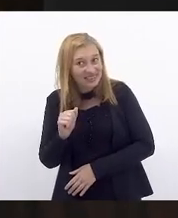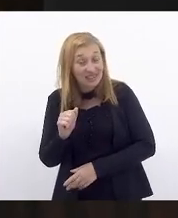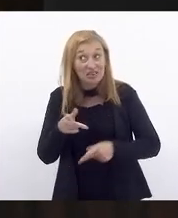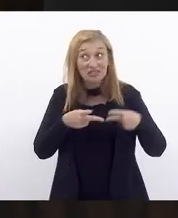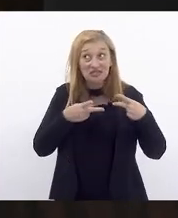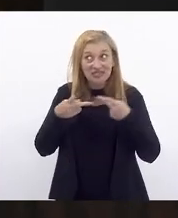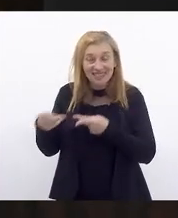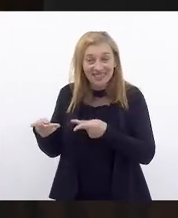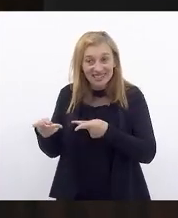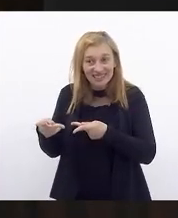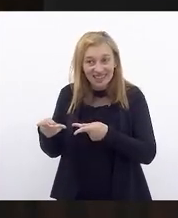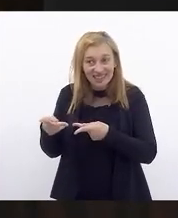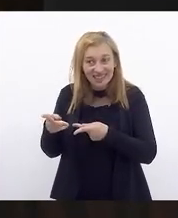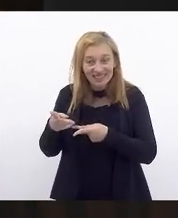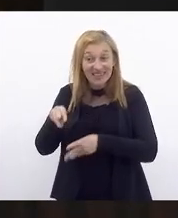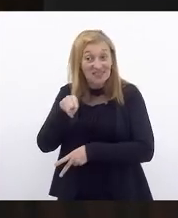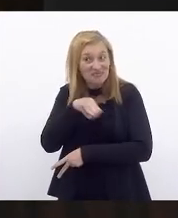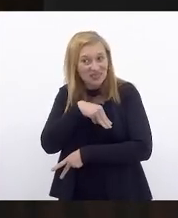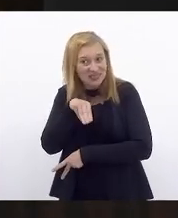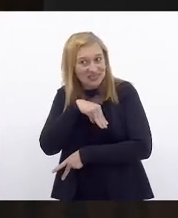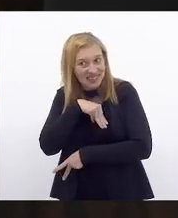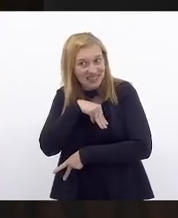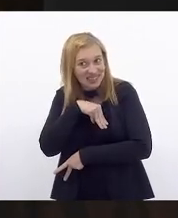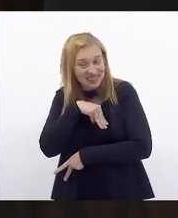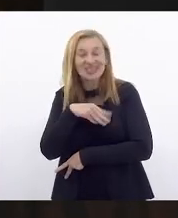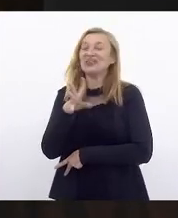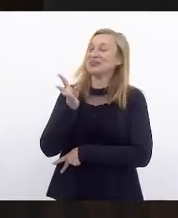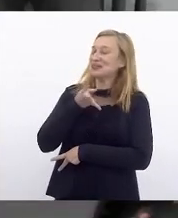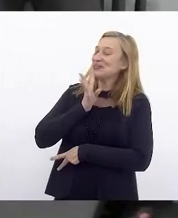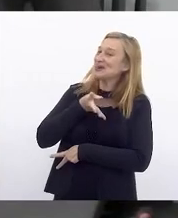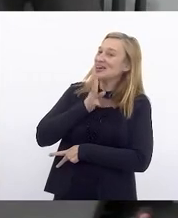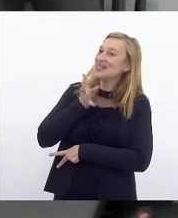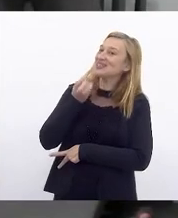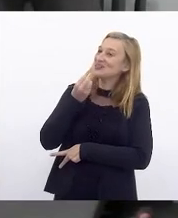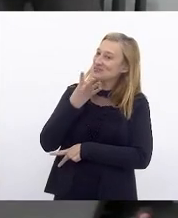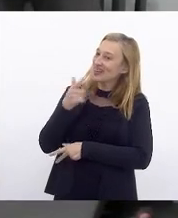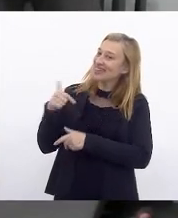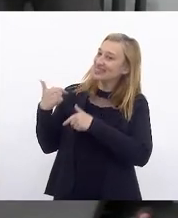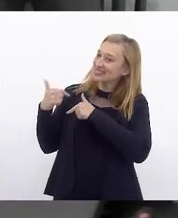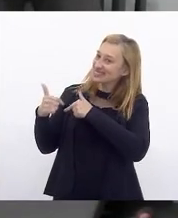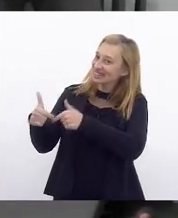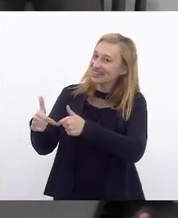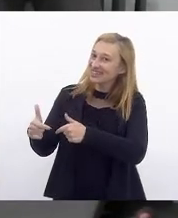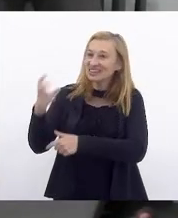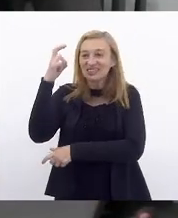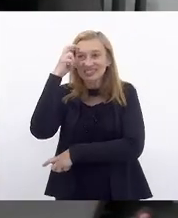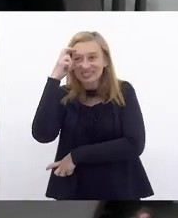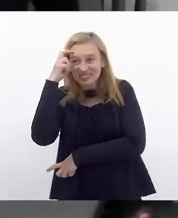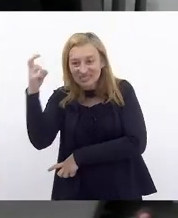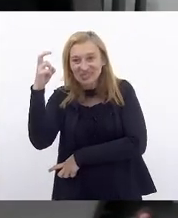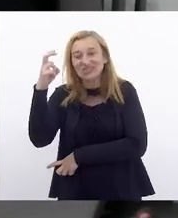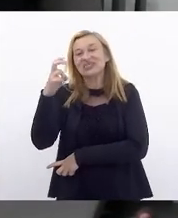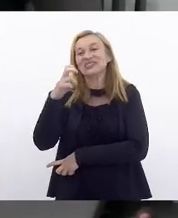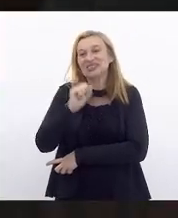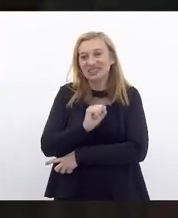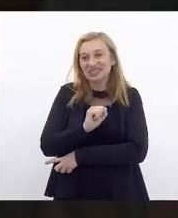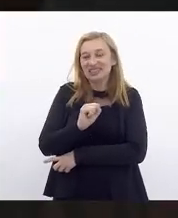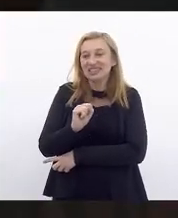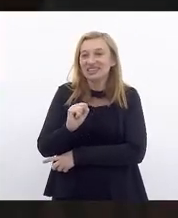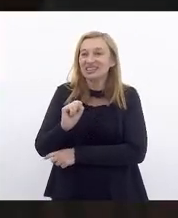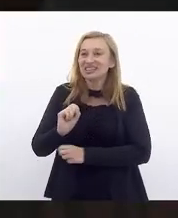frequentadora assídua ali de Madureira, e conheço bem essa trajetória de cultura, que